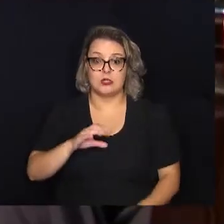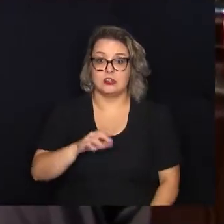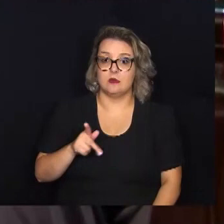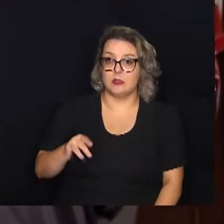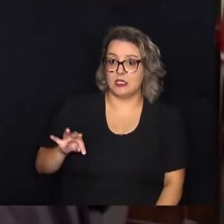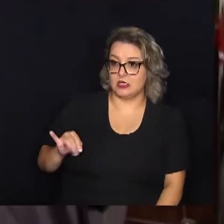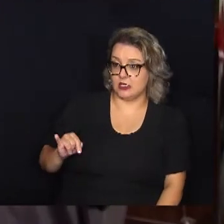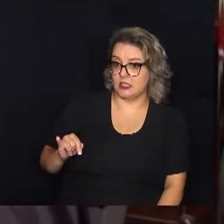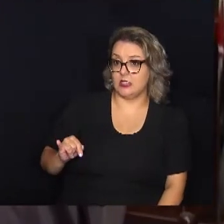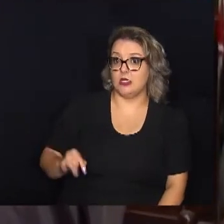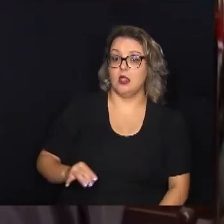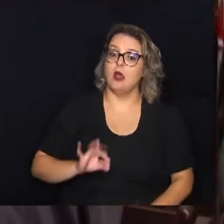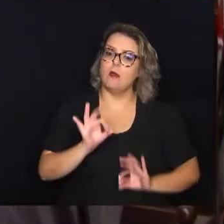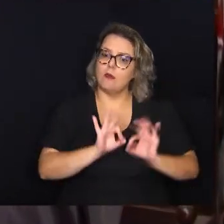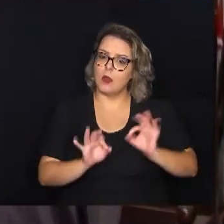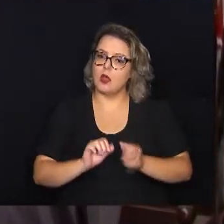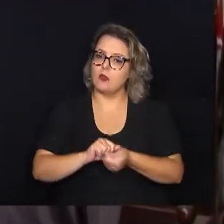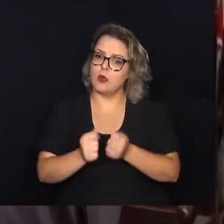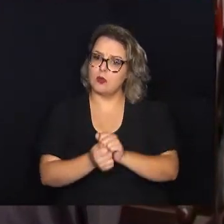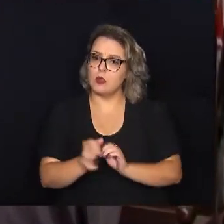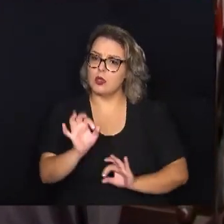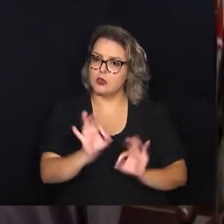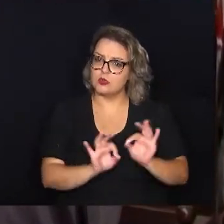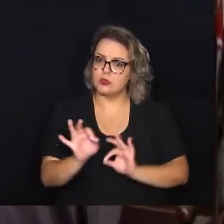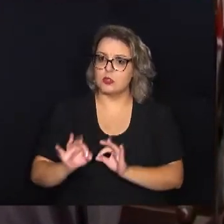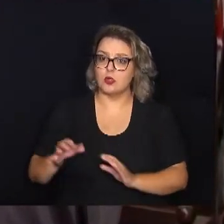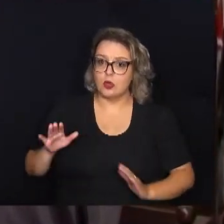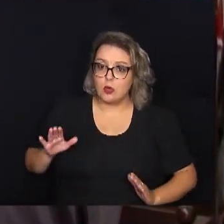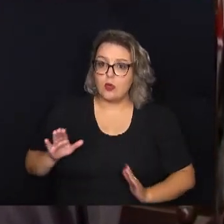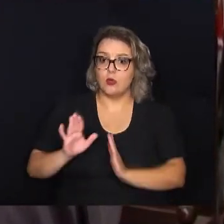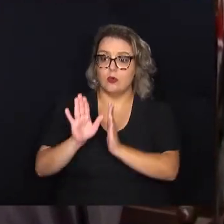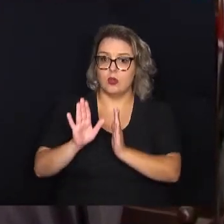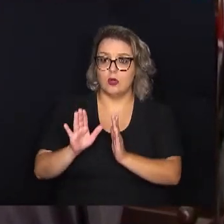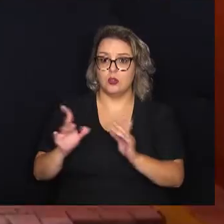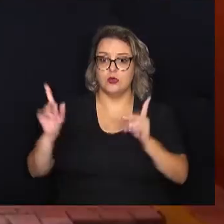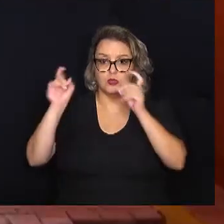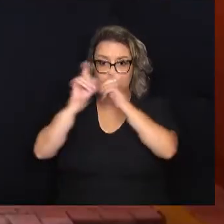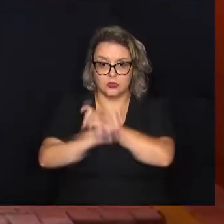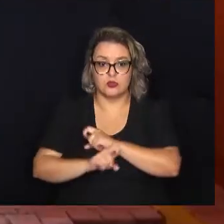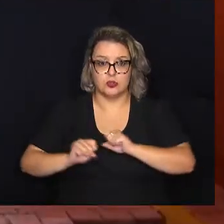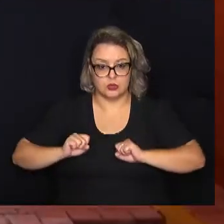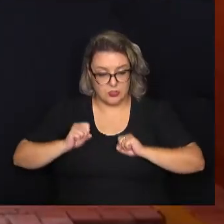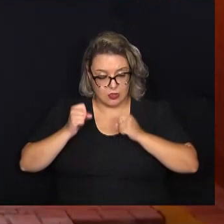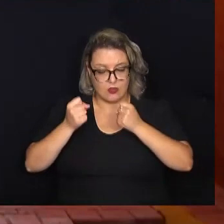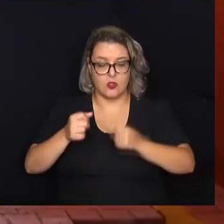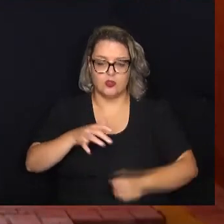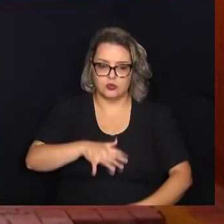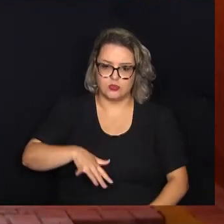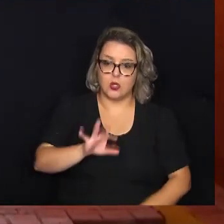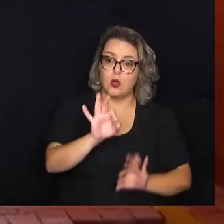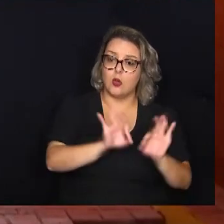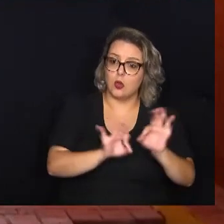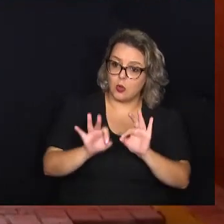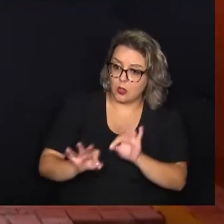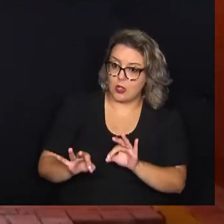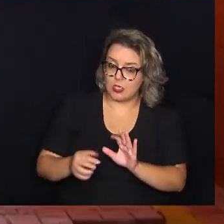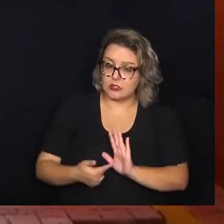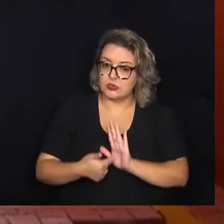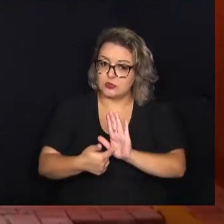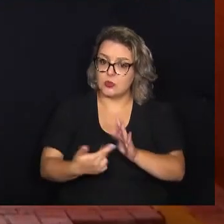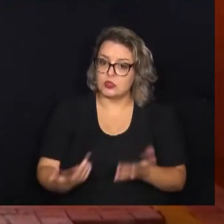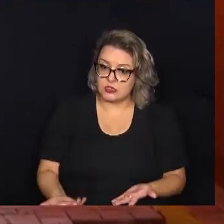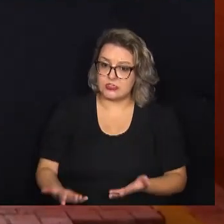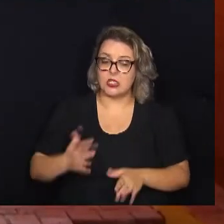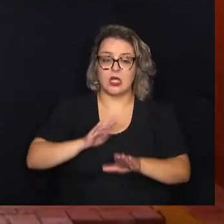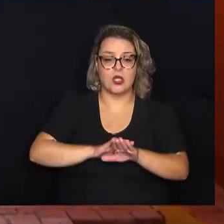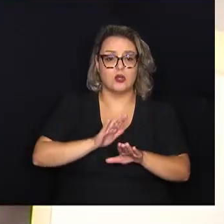adaptar programas e projetos para enfrentar os desafios do território. A organização oferece atividades de